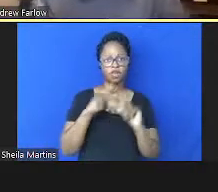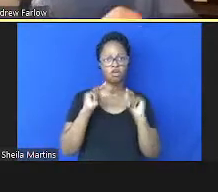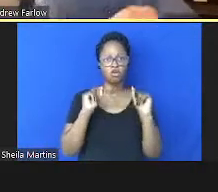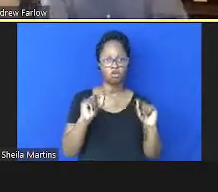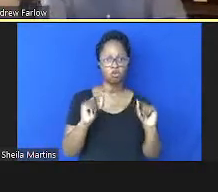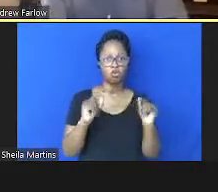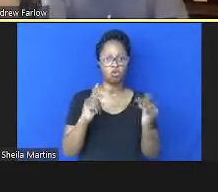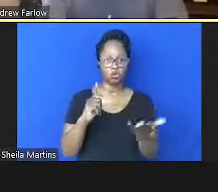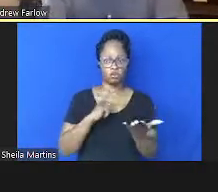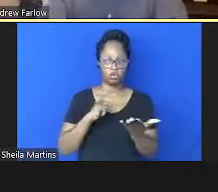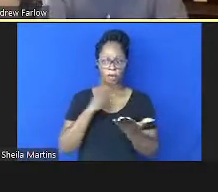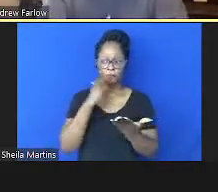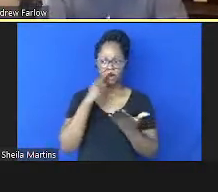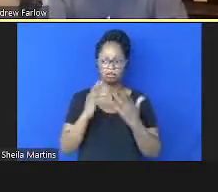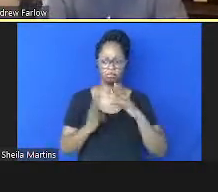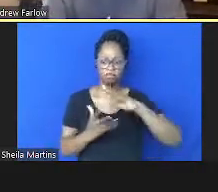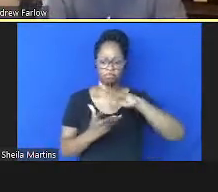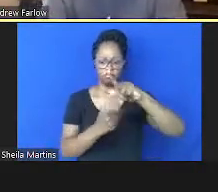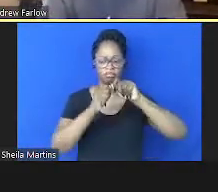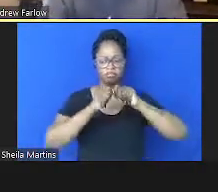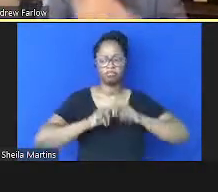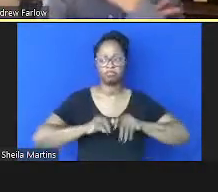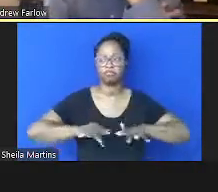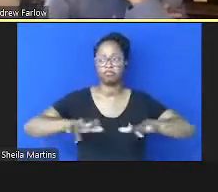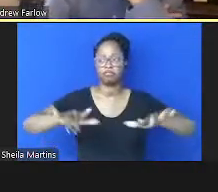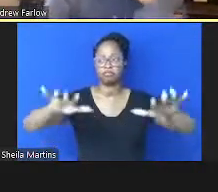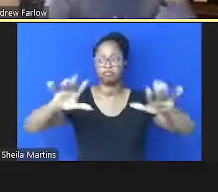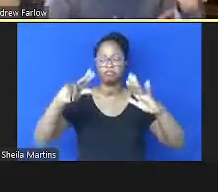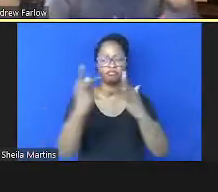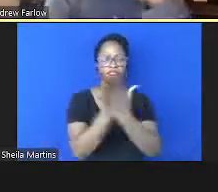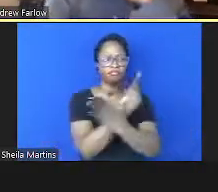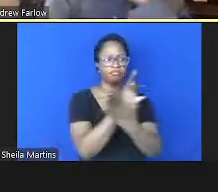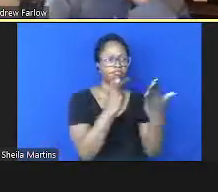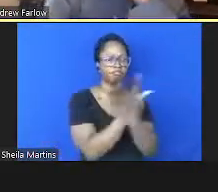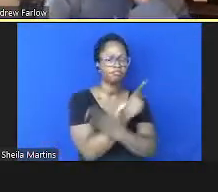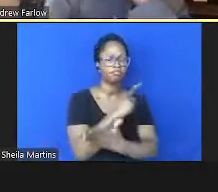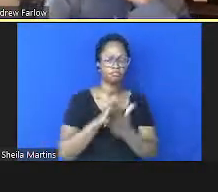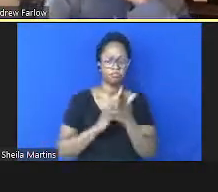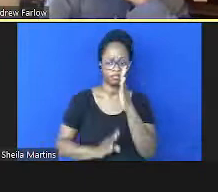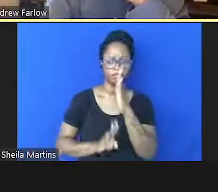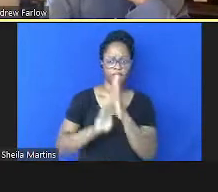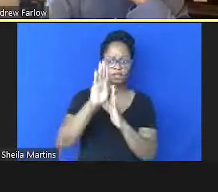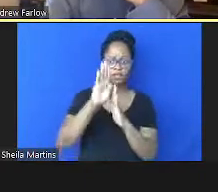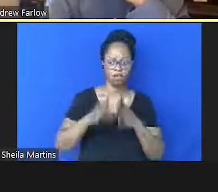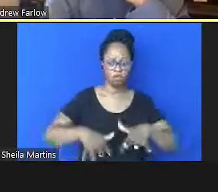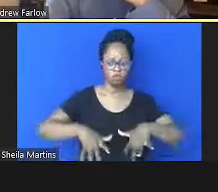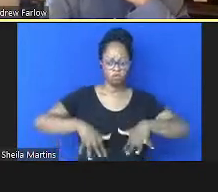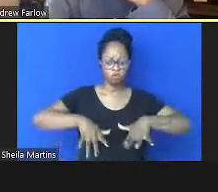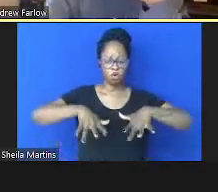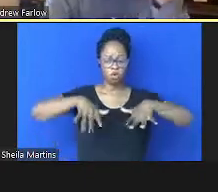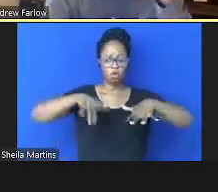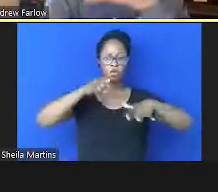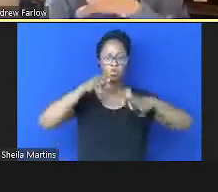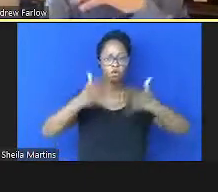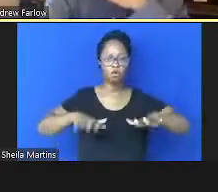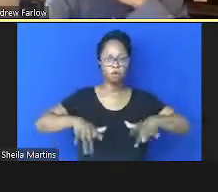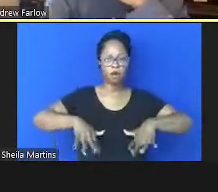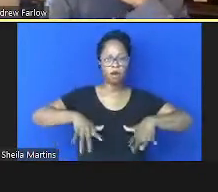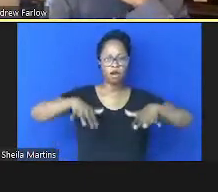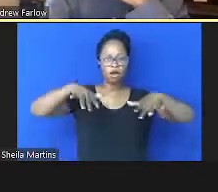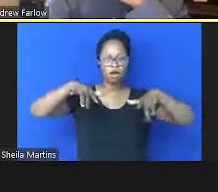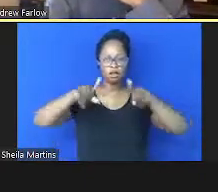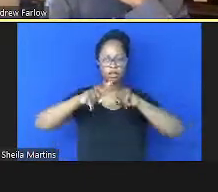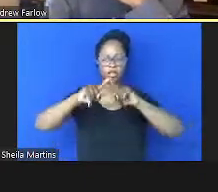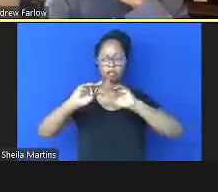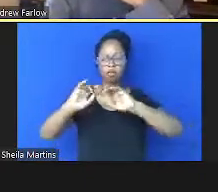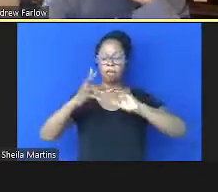atmosfera e aí tem consequências como o aumento do nível do mar diminuição das terras